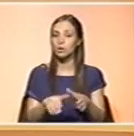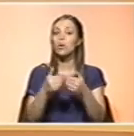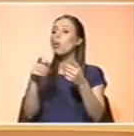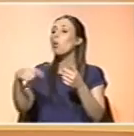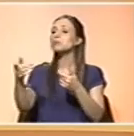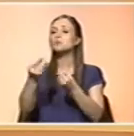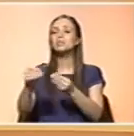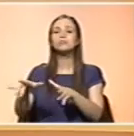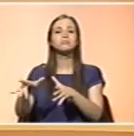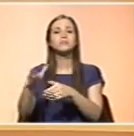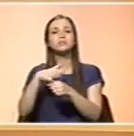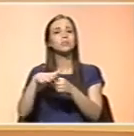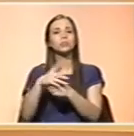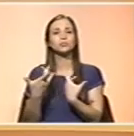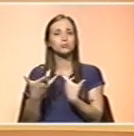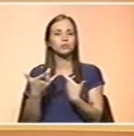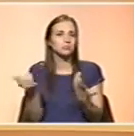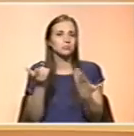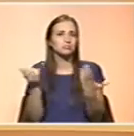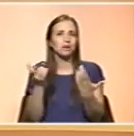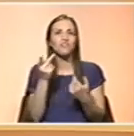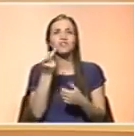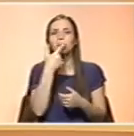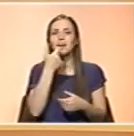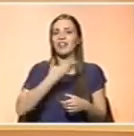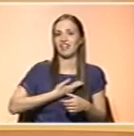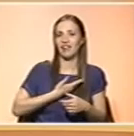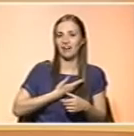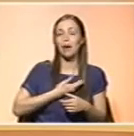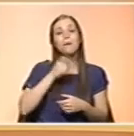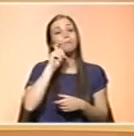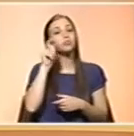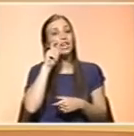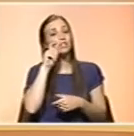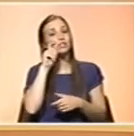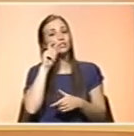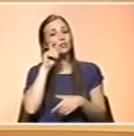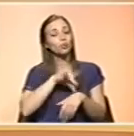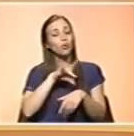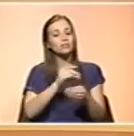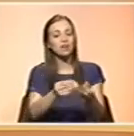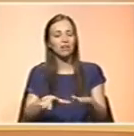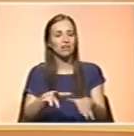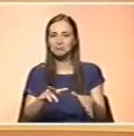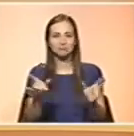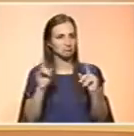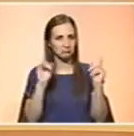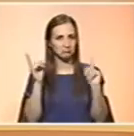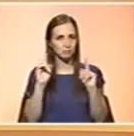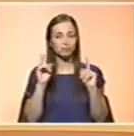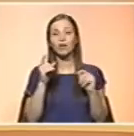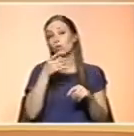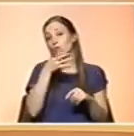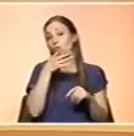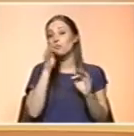evidência científica ainda que associe a vitamina D à prevenção de uma série de situações na idade pediátrica. Para concluir, então, o que eu